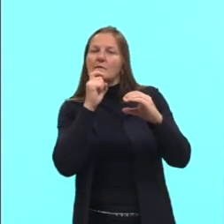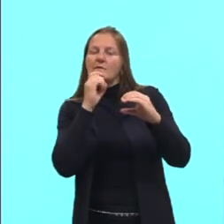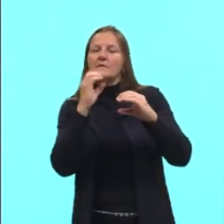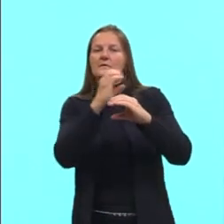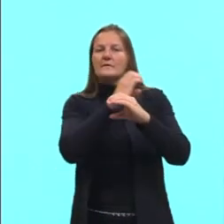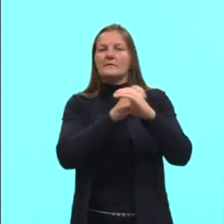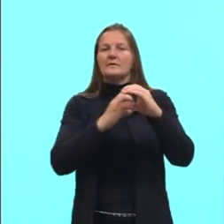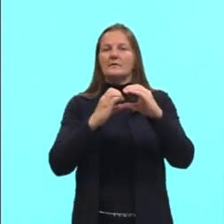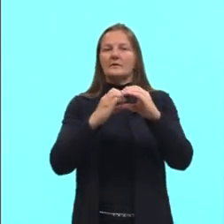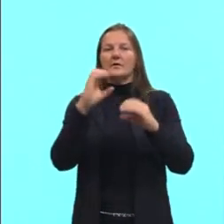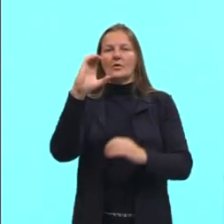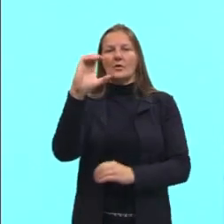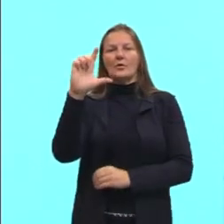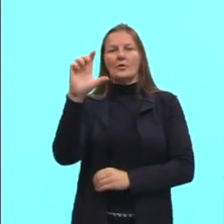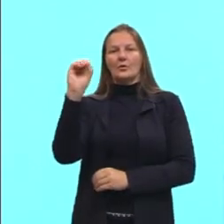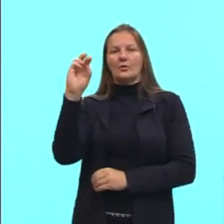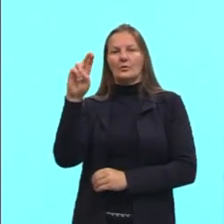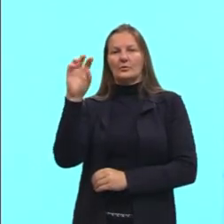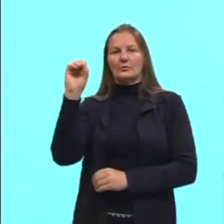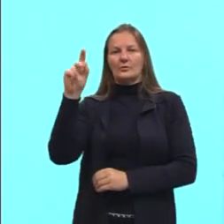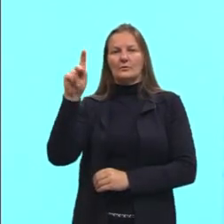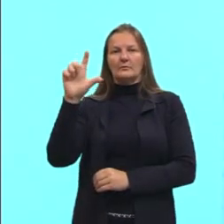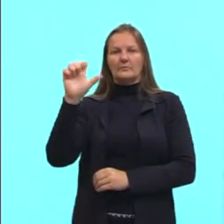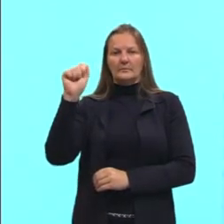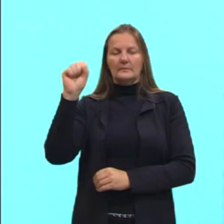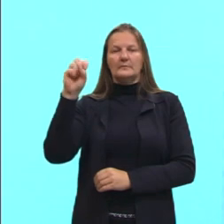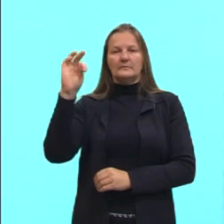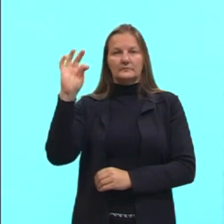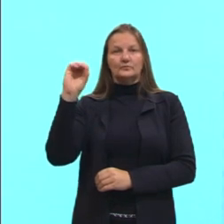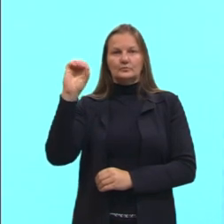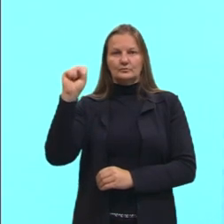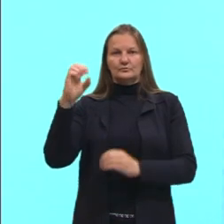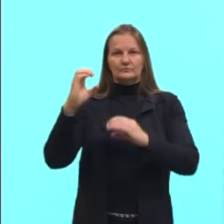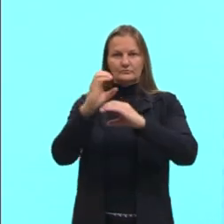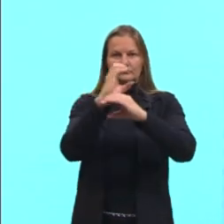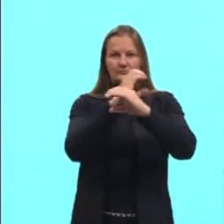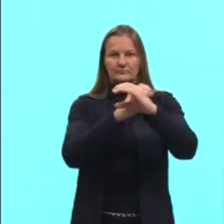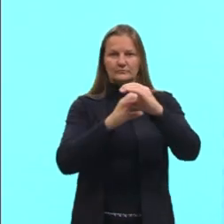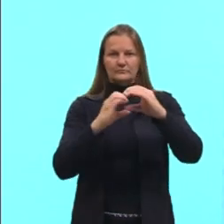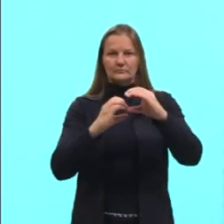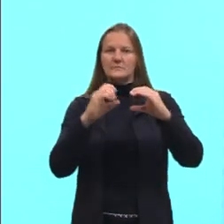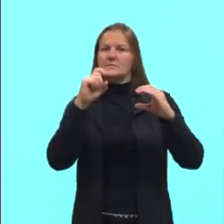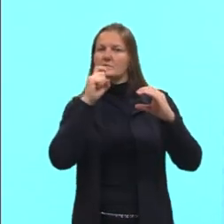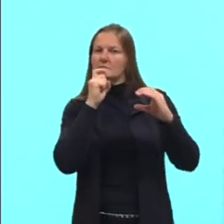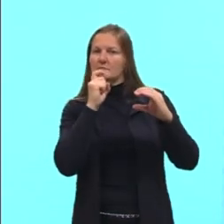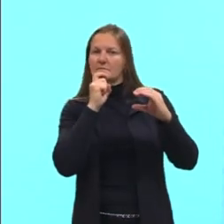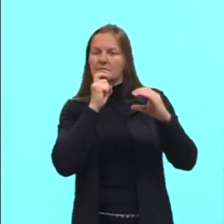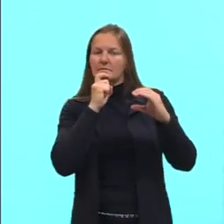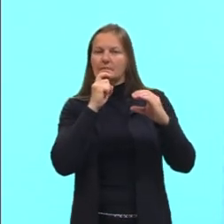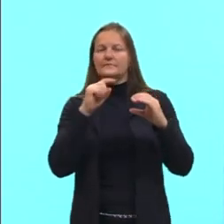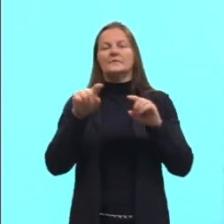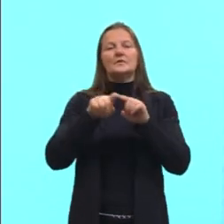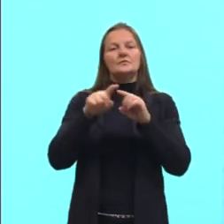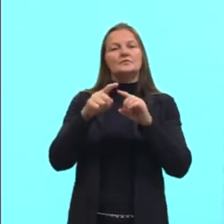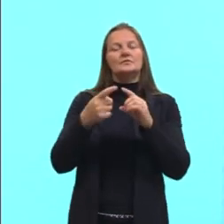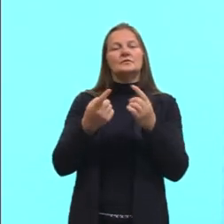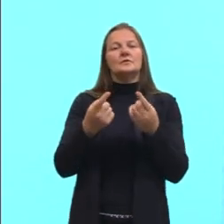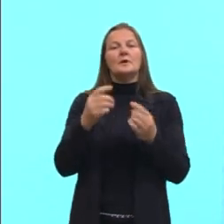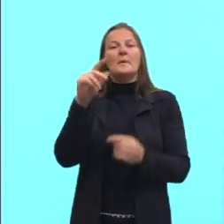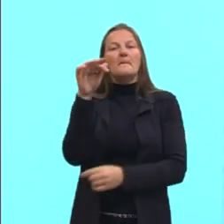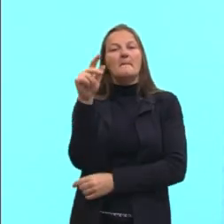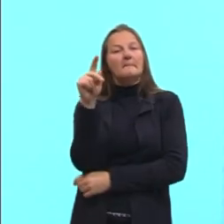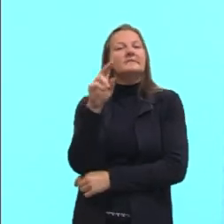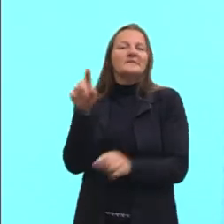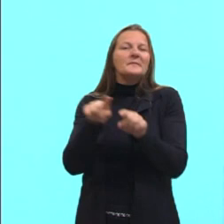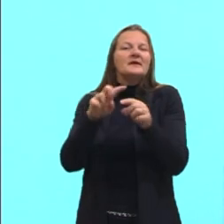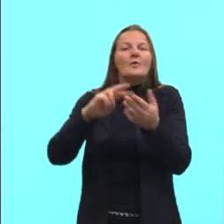núcleo da célula. Então, as células, então, sem os cloroplastos, sem os plastídeos, surgiram